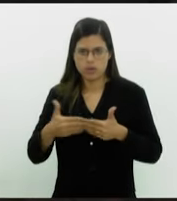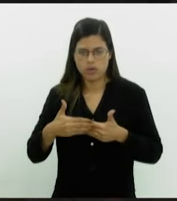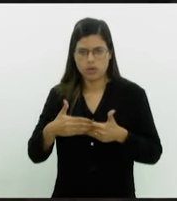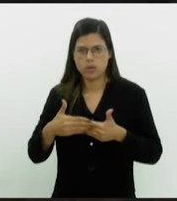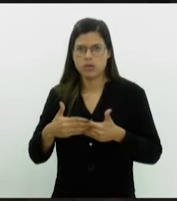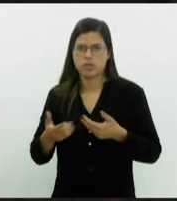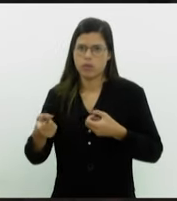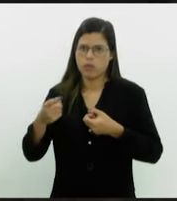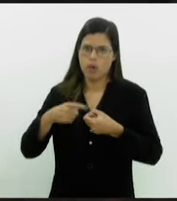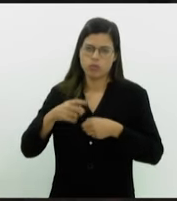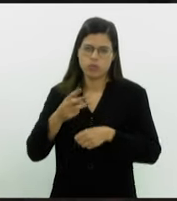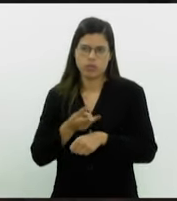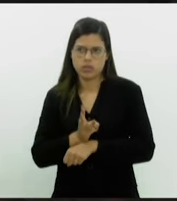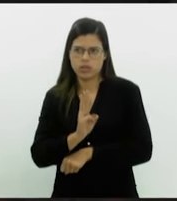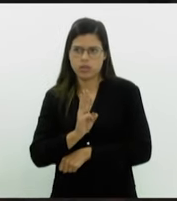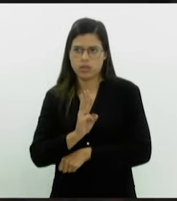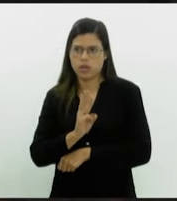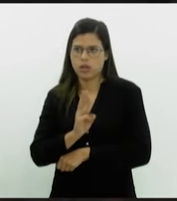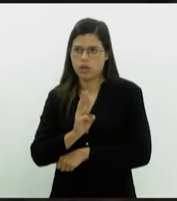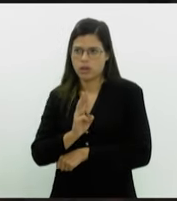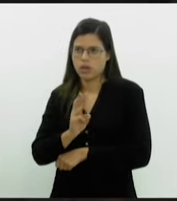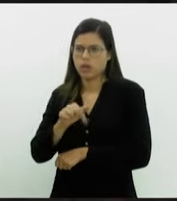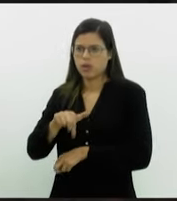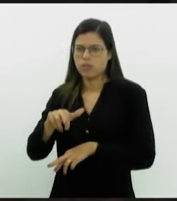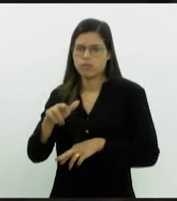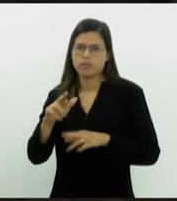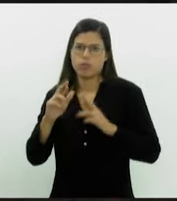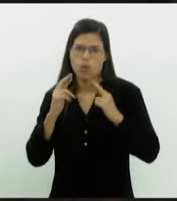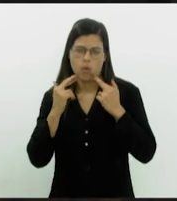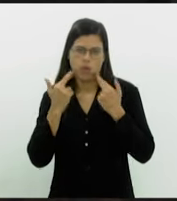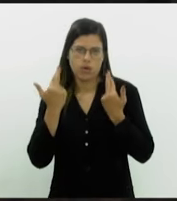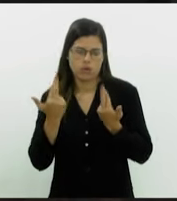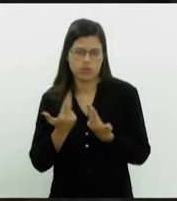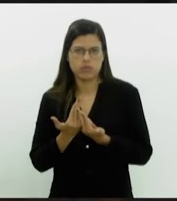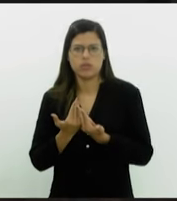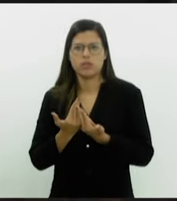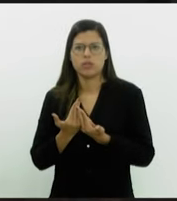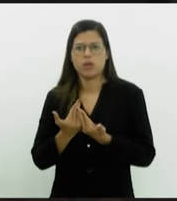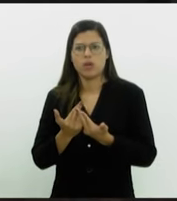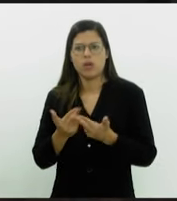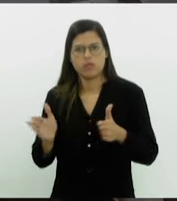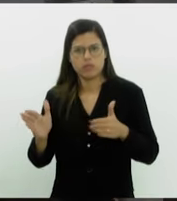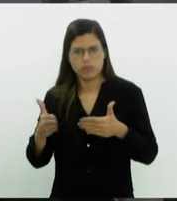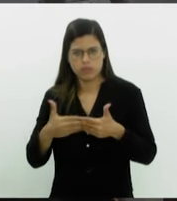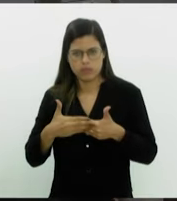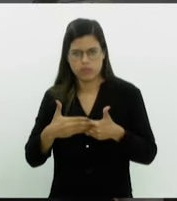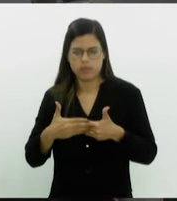horas. Quando retornaremos com a ordem do dia? Está suspensa a sessão.